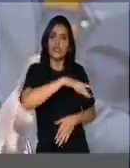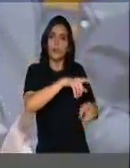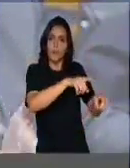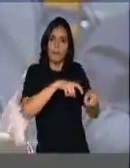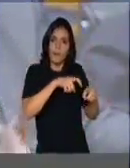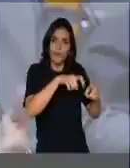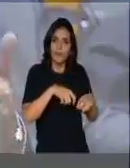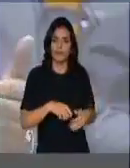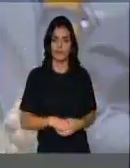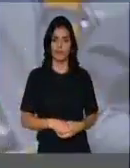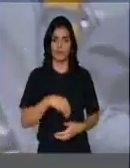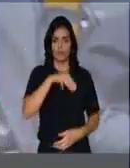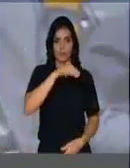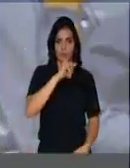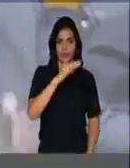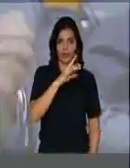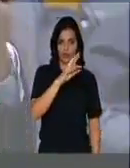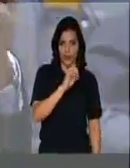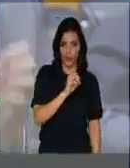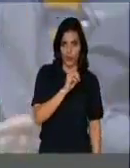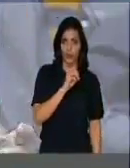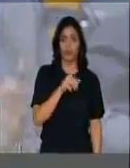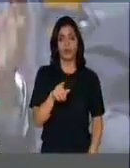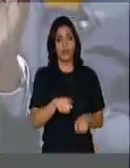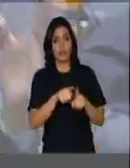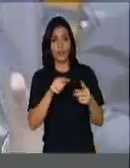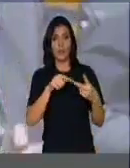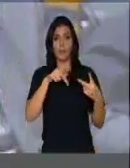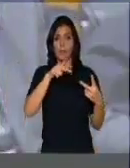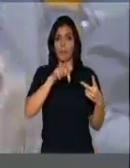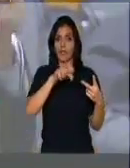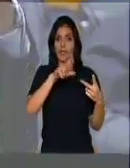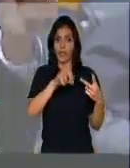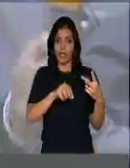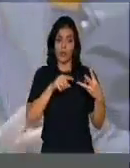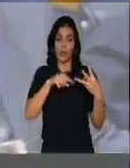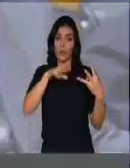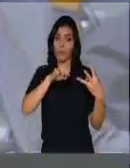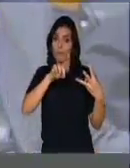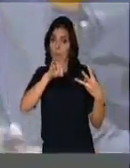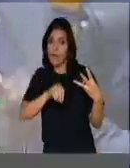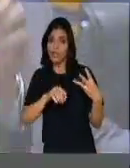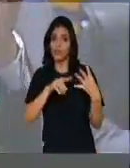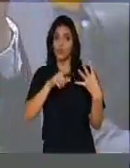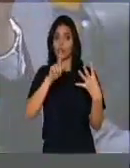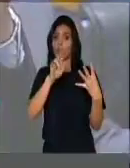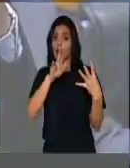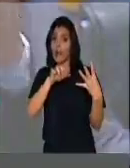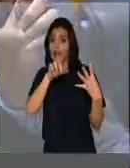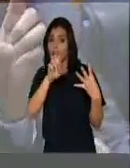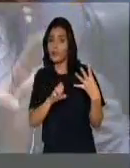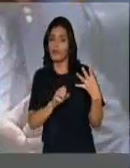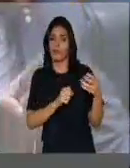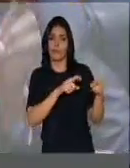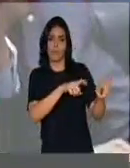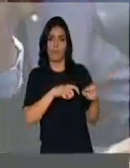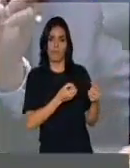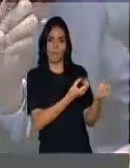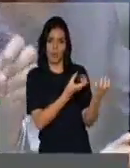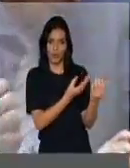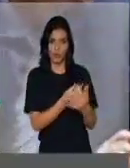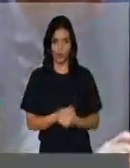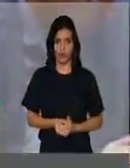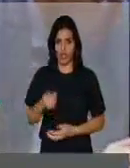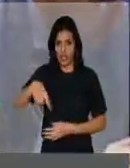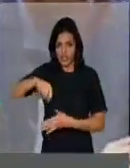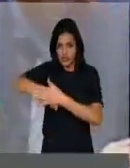para o micro, pequeno, médio e grande produtor. E aqueles partidos que estão obstruindo, que estão votando contra, é bom que o eleitor brasileiro,